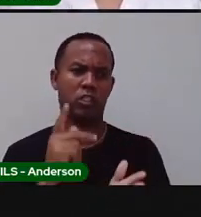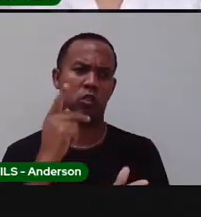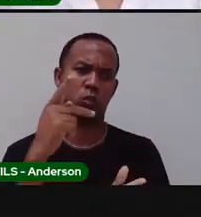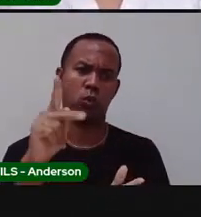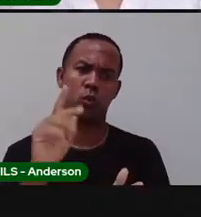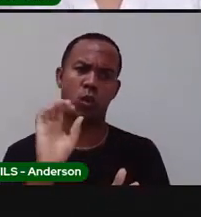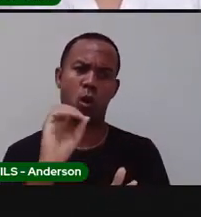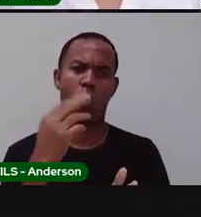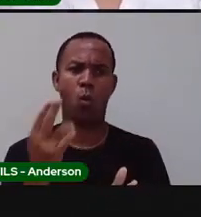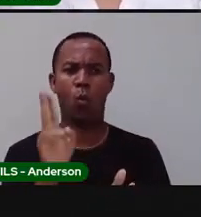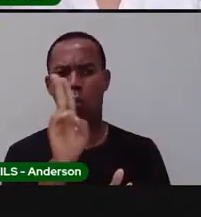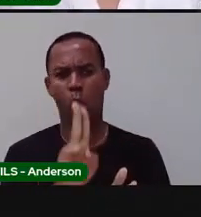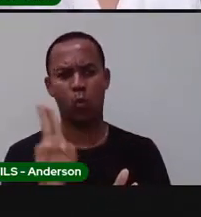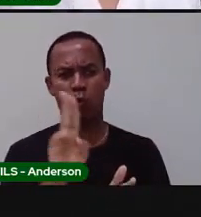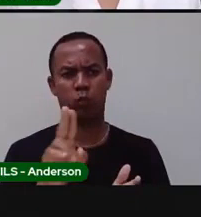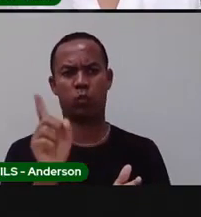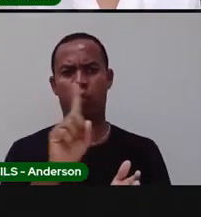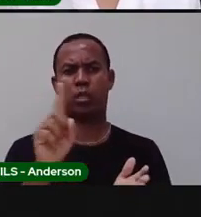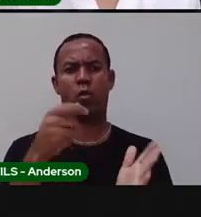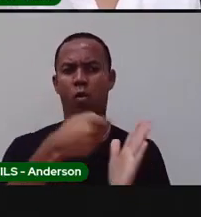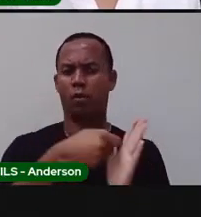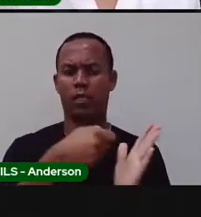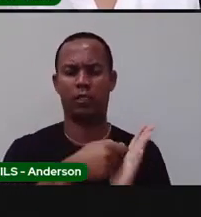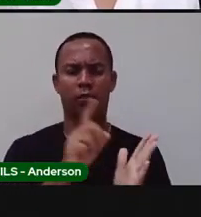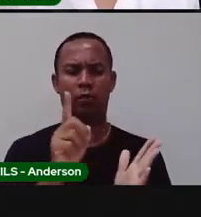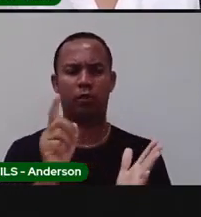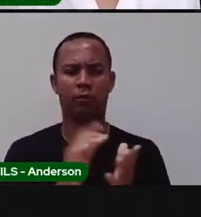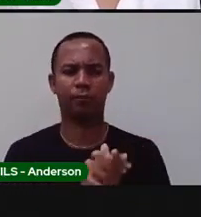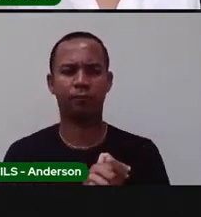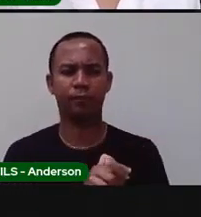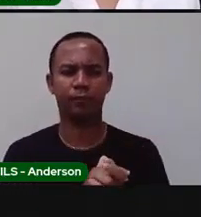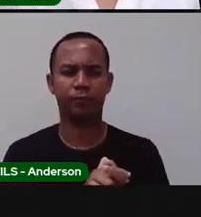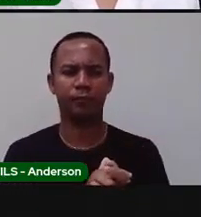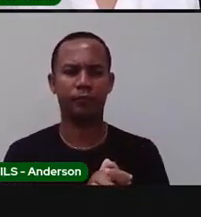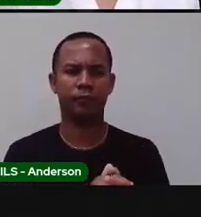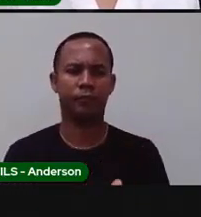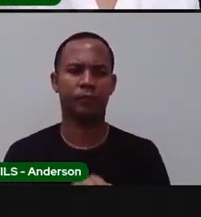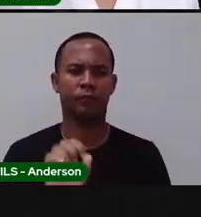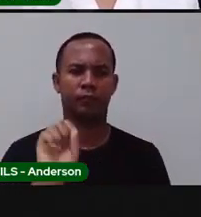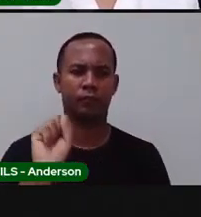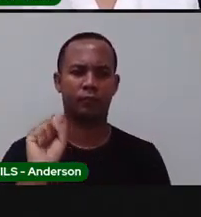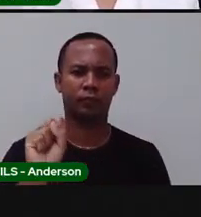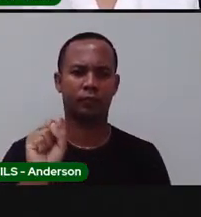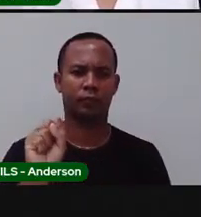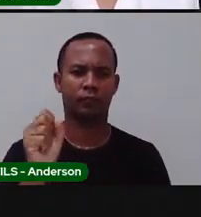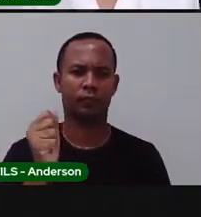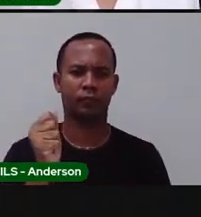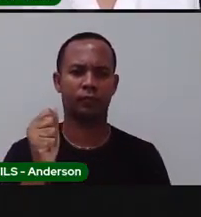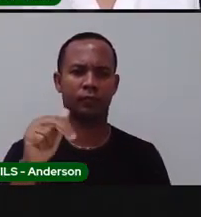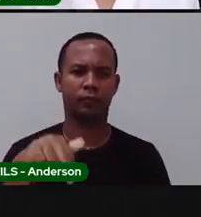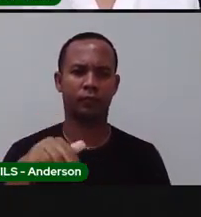uso obrigatório, tá? E aí vamos voltar aqui. Saneamento. Depois temos século.